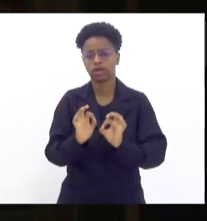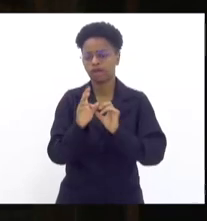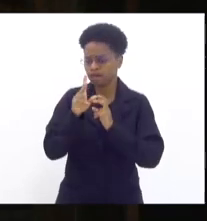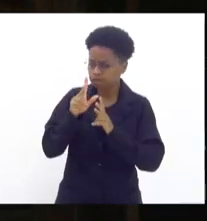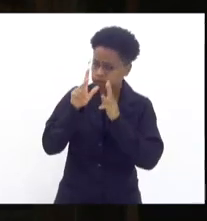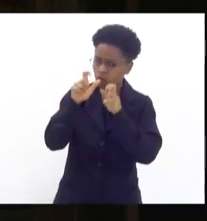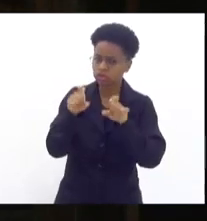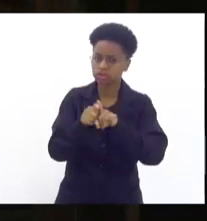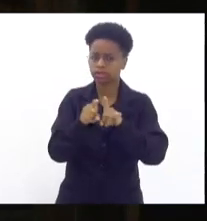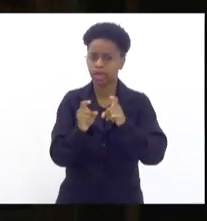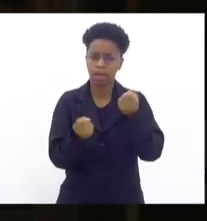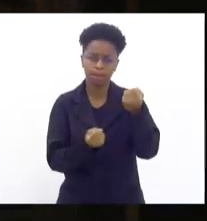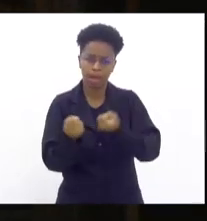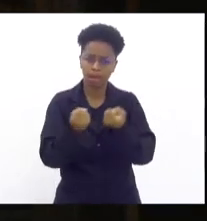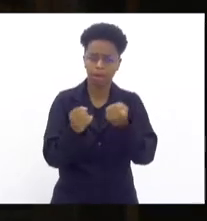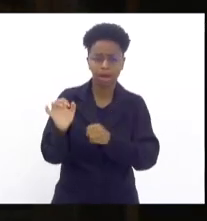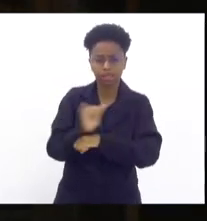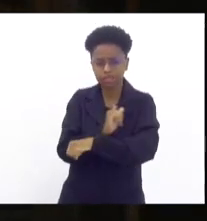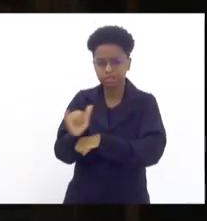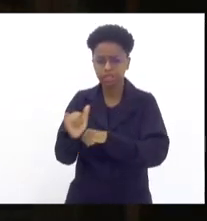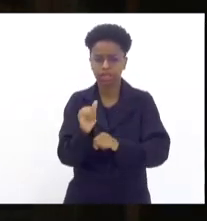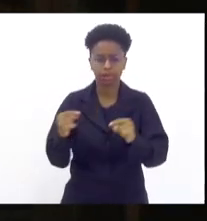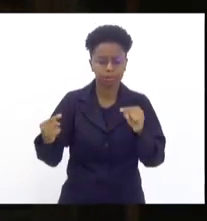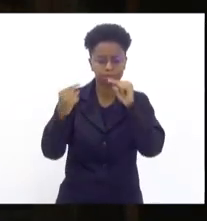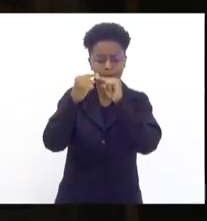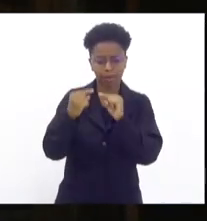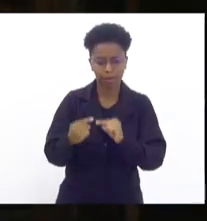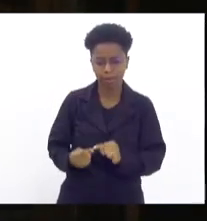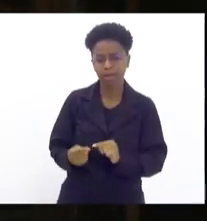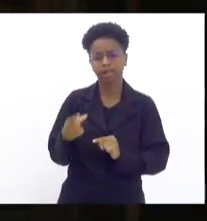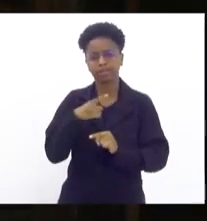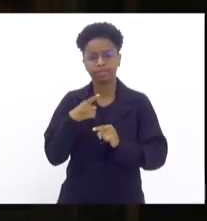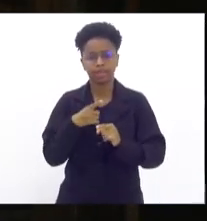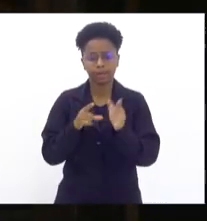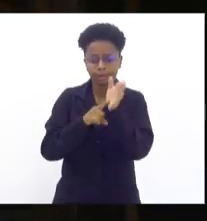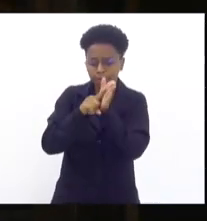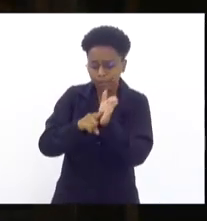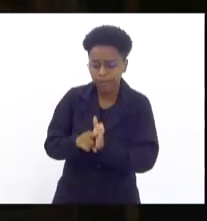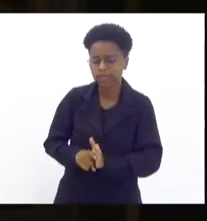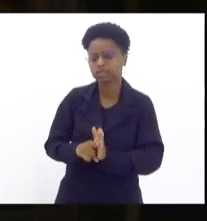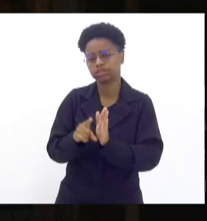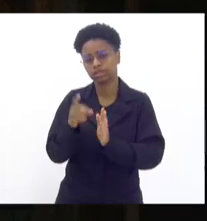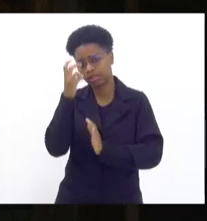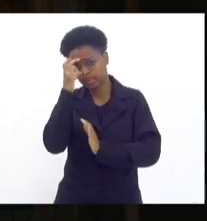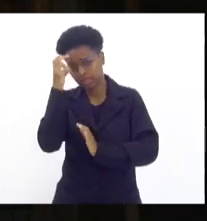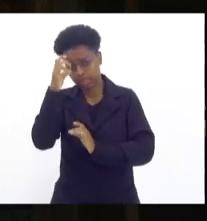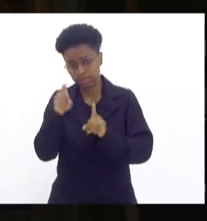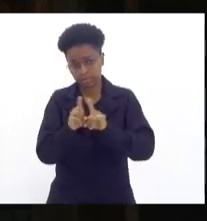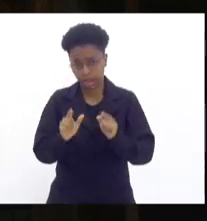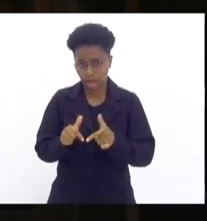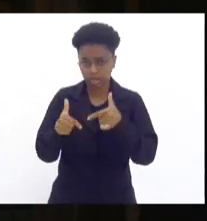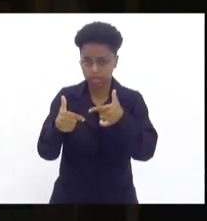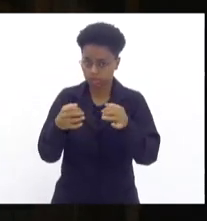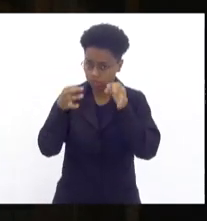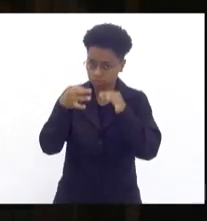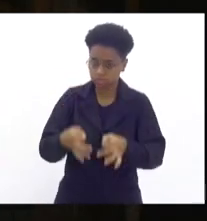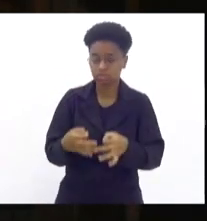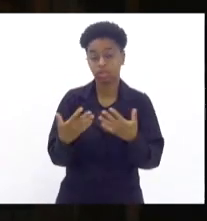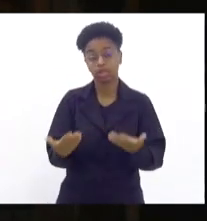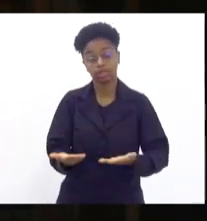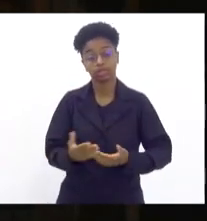rondas estratégicas, tudo com base em inteligência, mapeamento e uma ação contundente. Por fim,